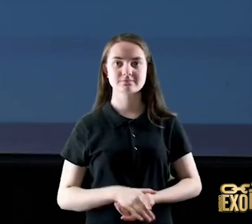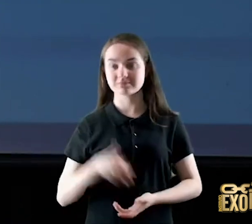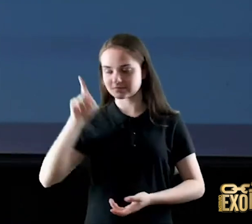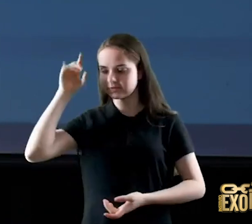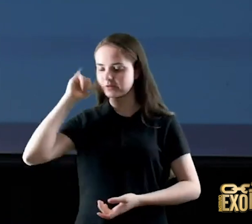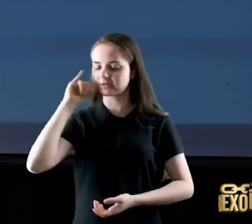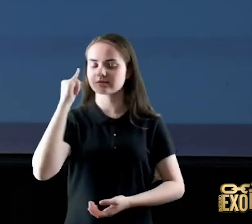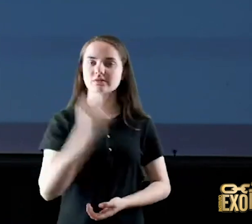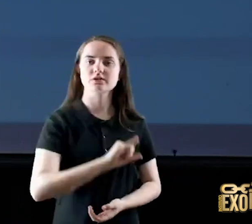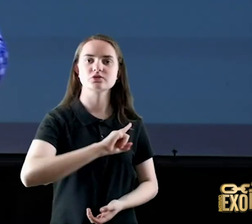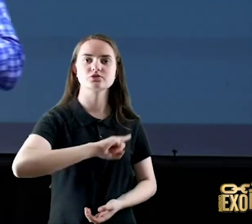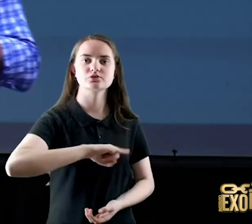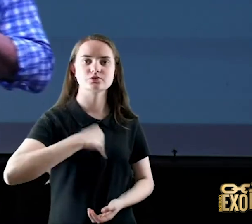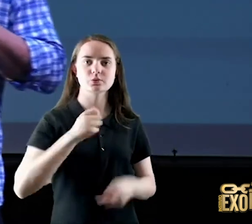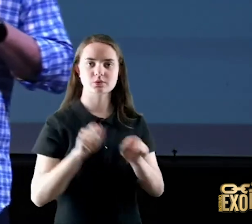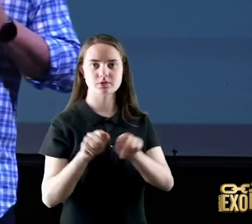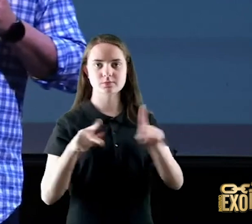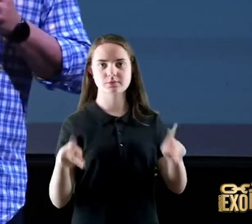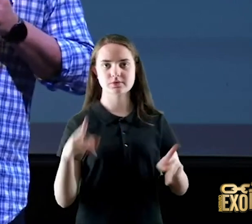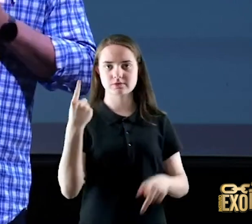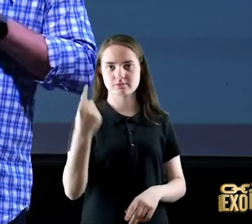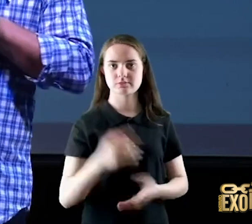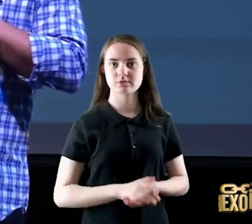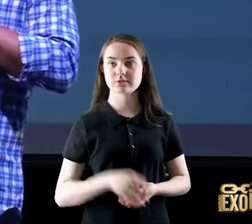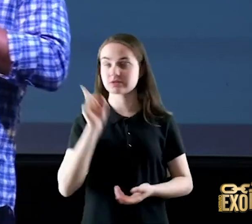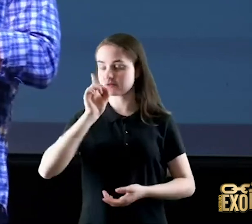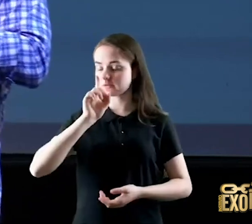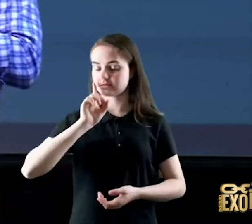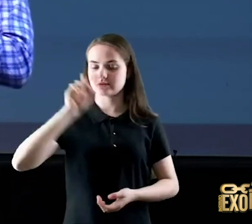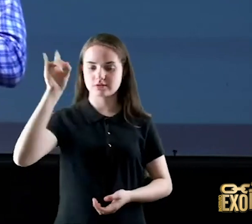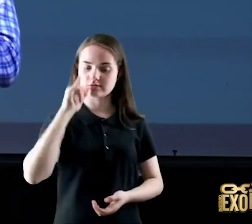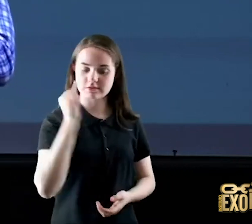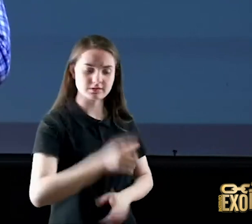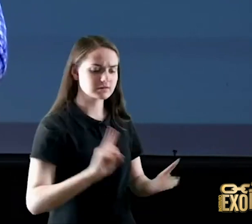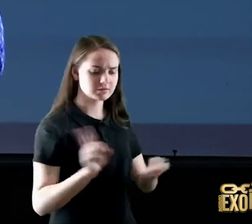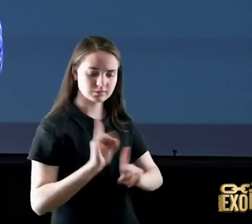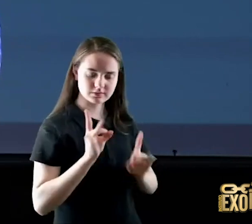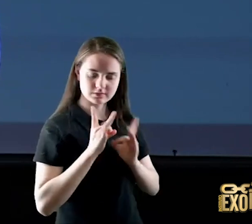Apocalipse 1 não temas eu sou o primeiro e derradeiro